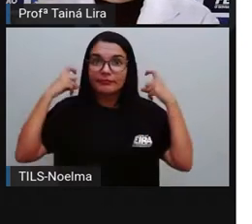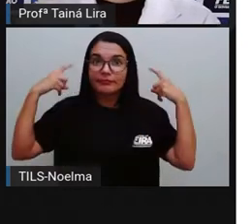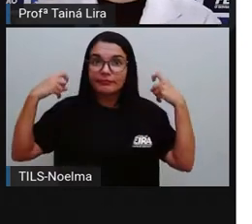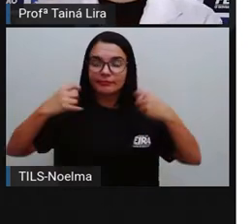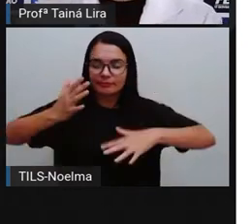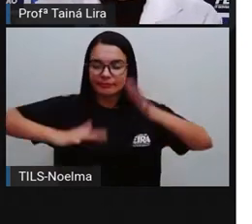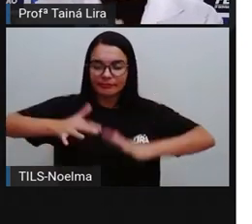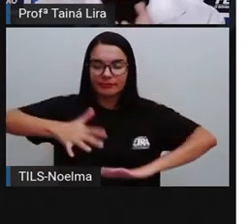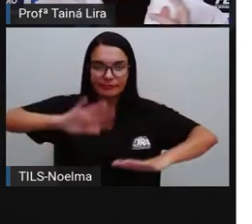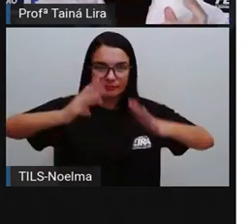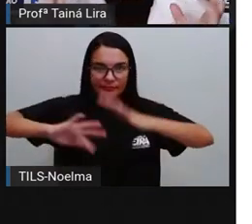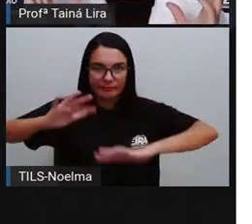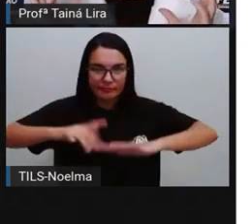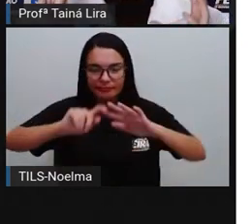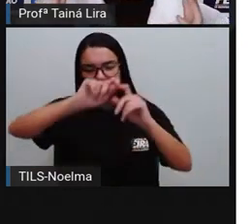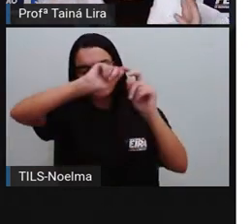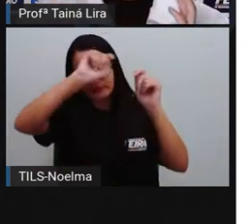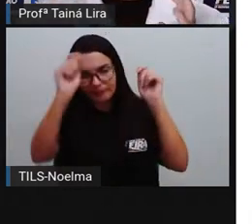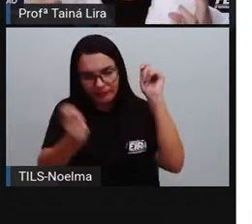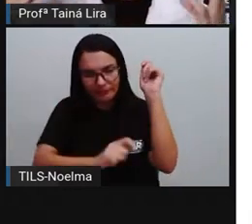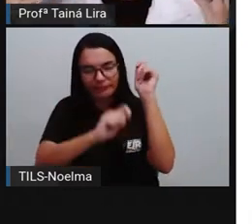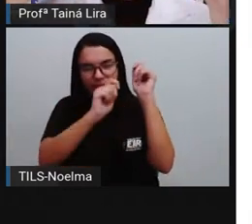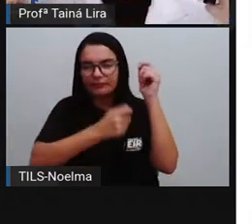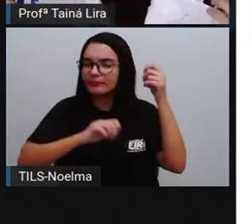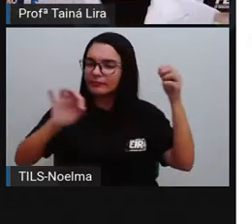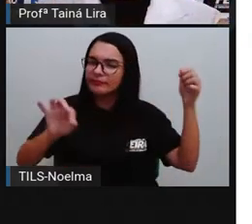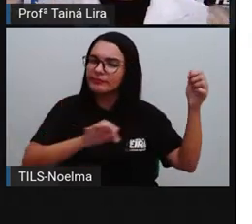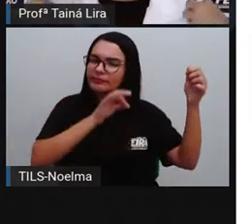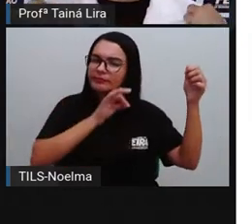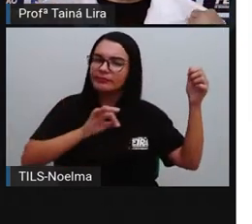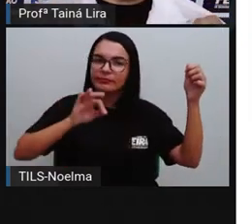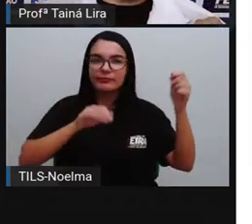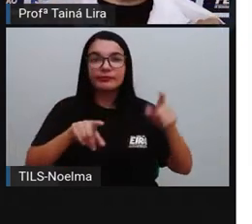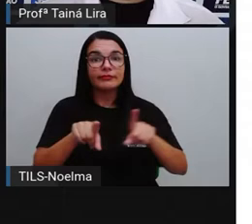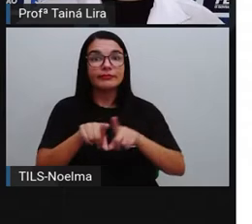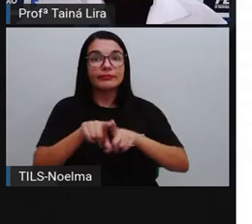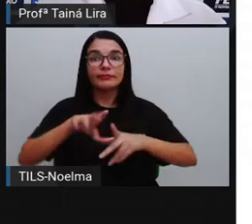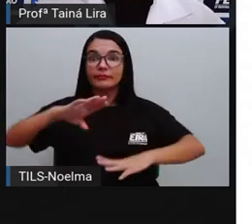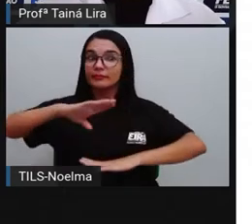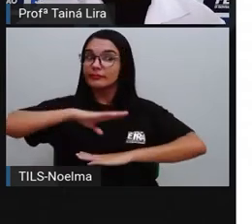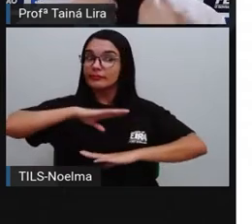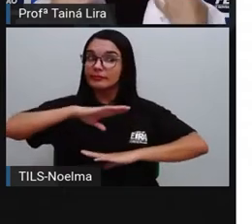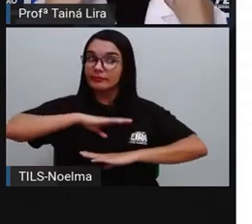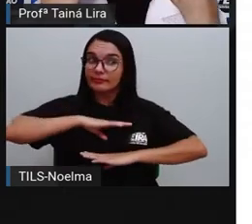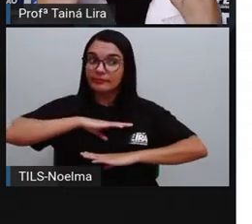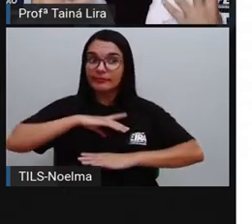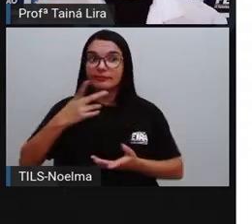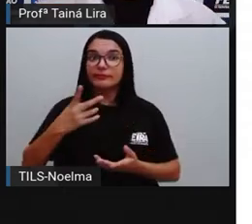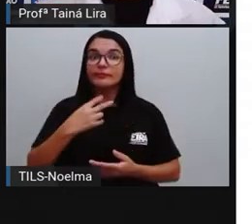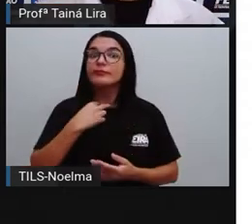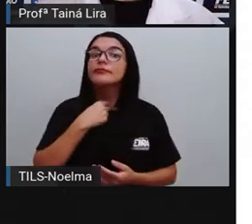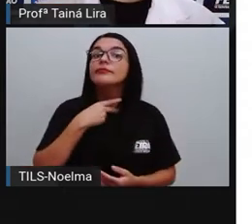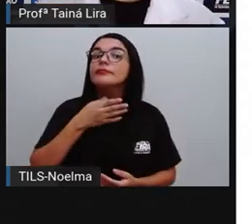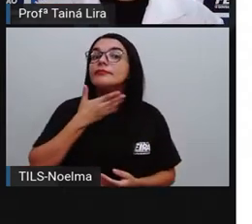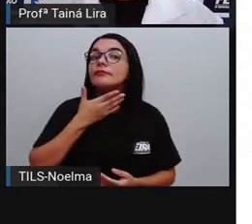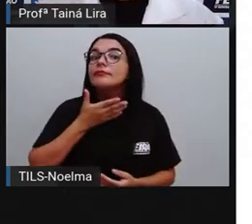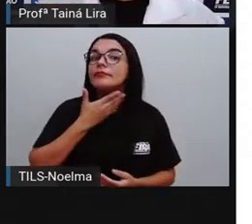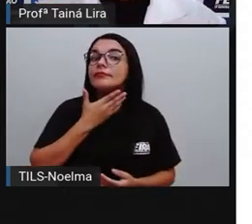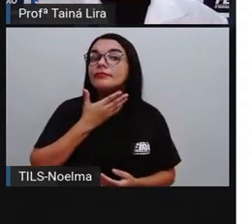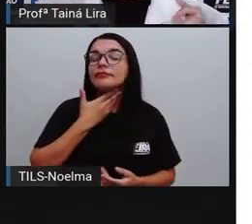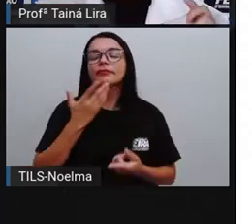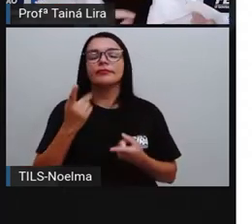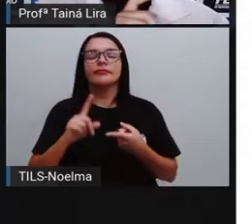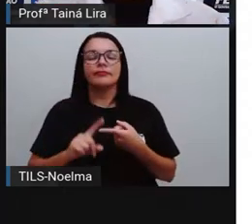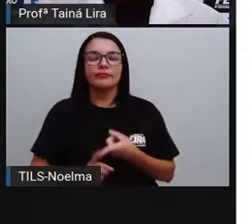musicais, com a nossa, né? Com o nosso próprio corpo, com a nossa voz, tá?